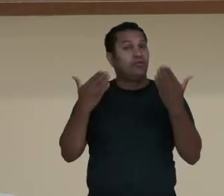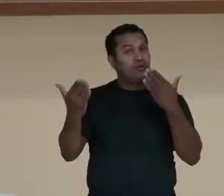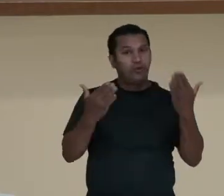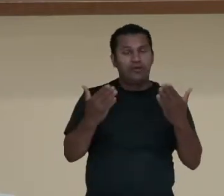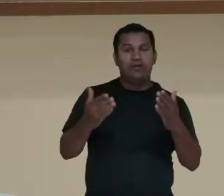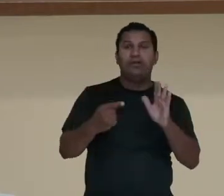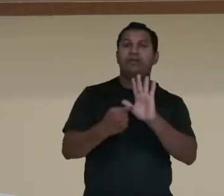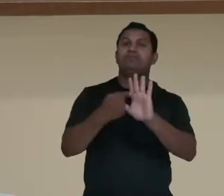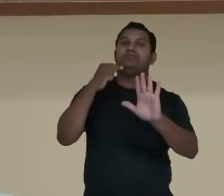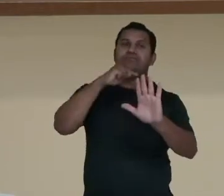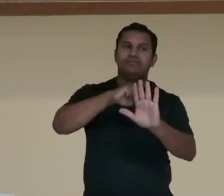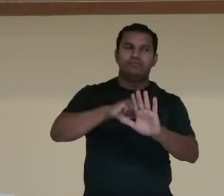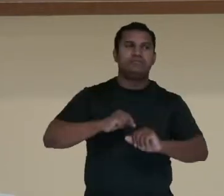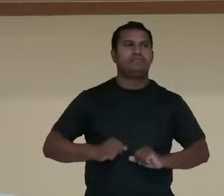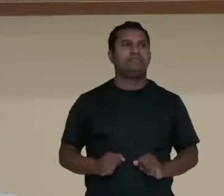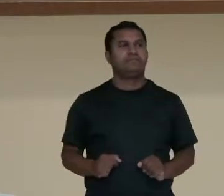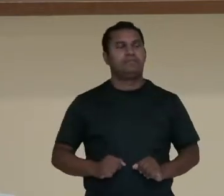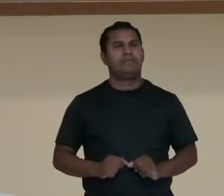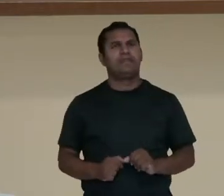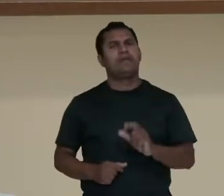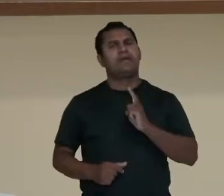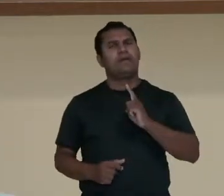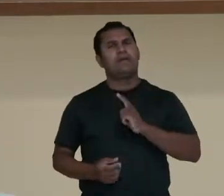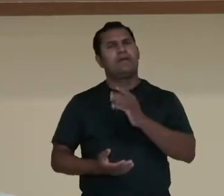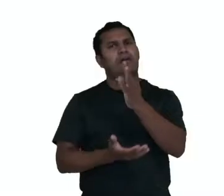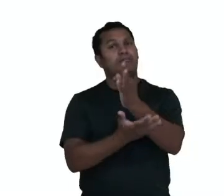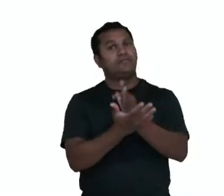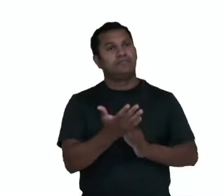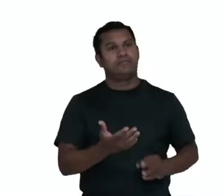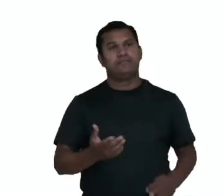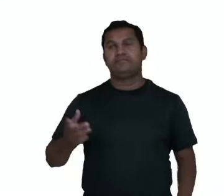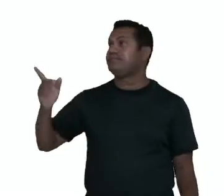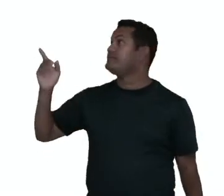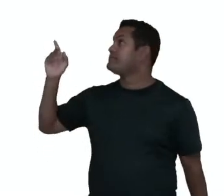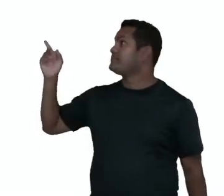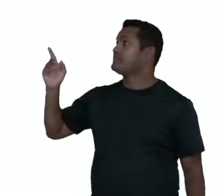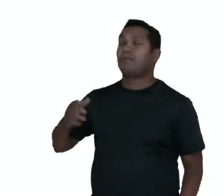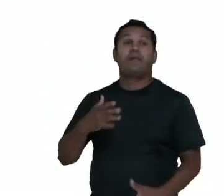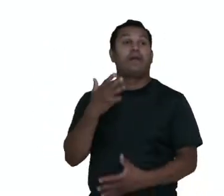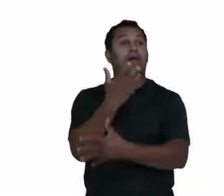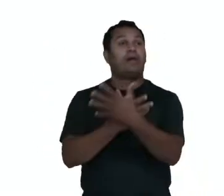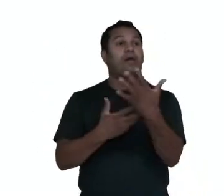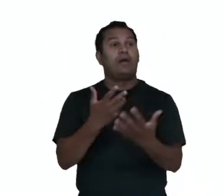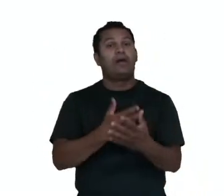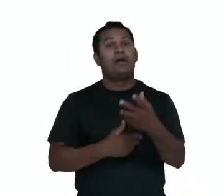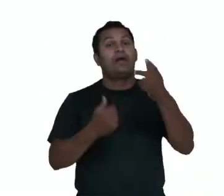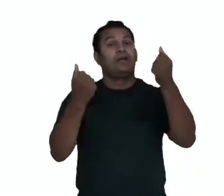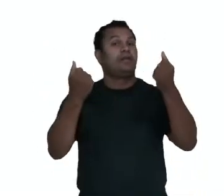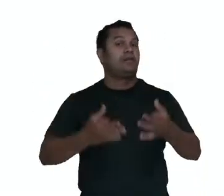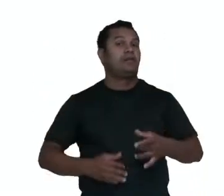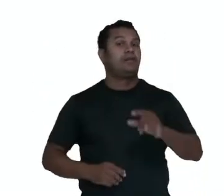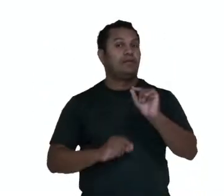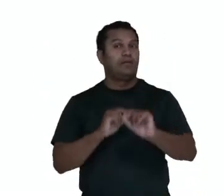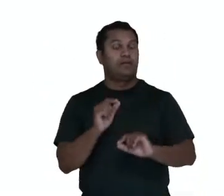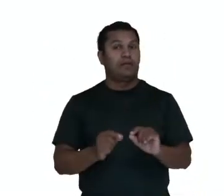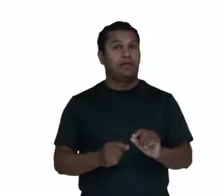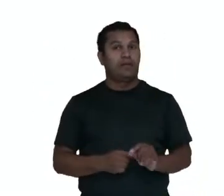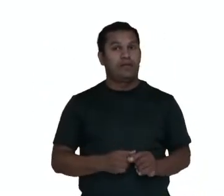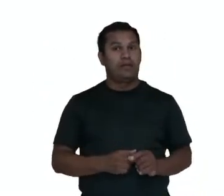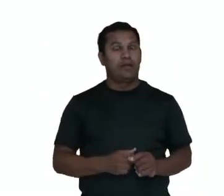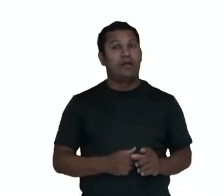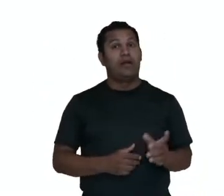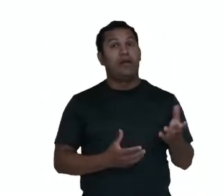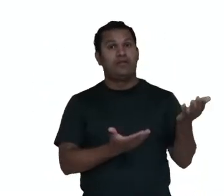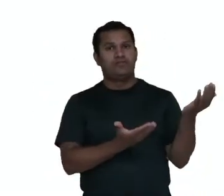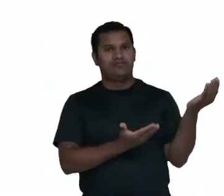chamado O Adolescente. O Adolescente, a vida é tão bela que chega a dar medo. Não o medo que